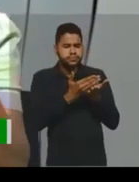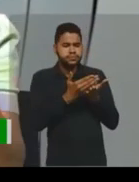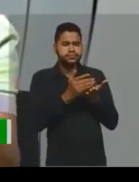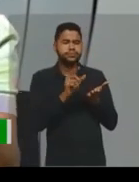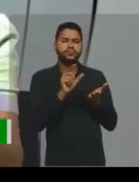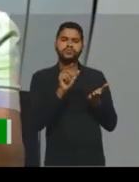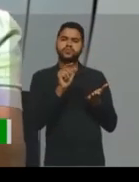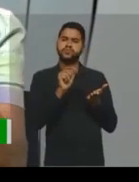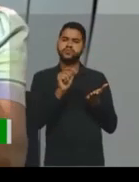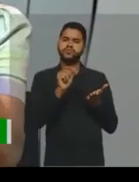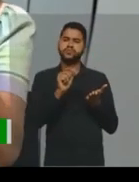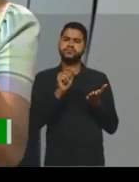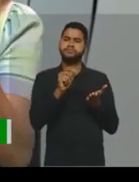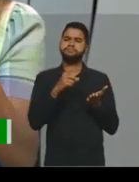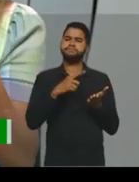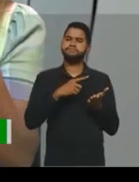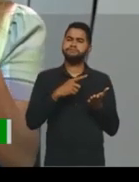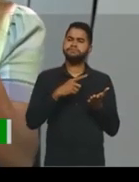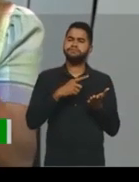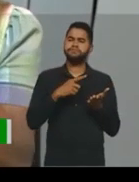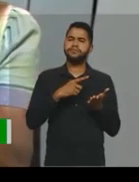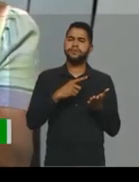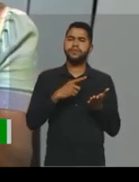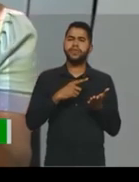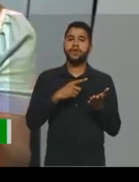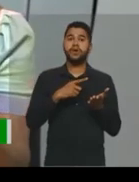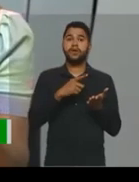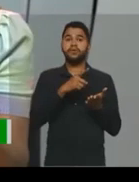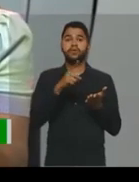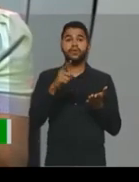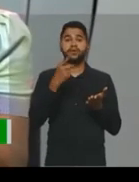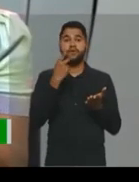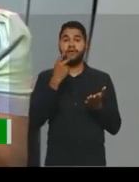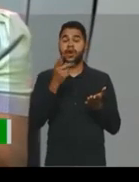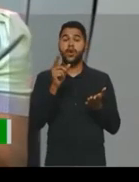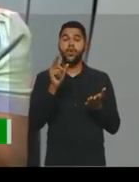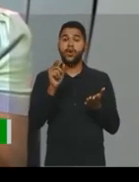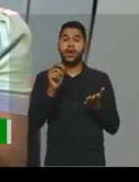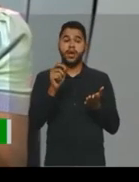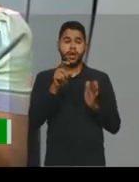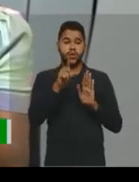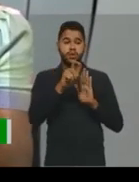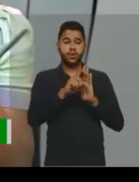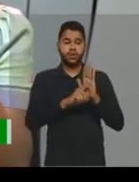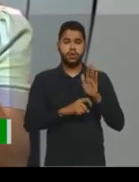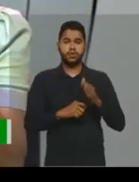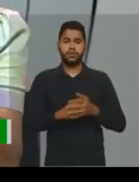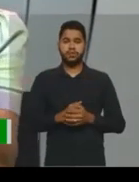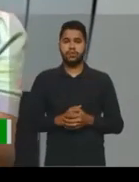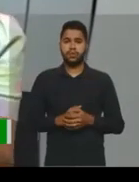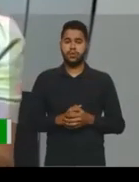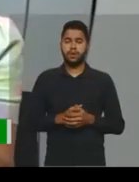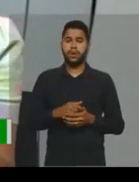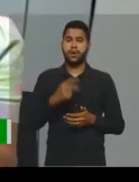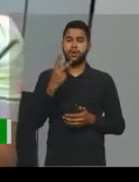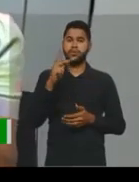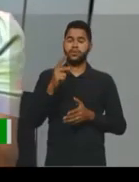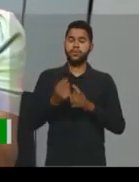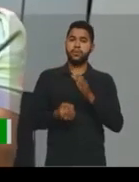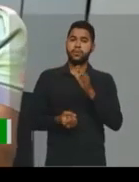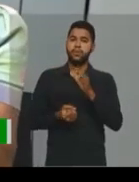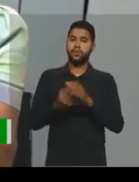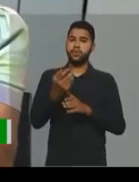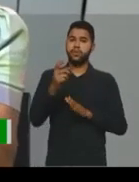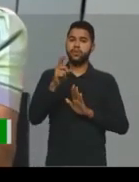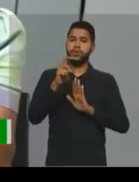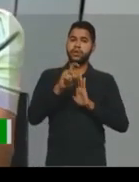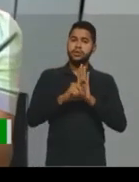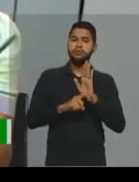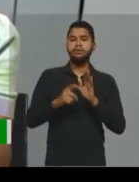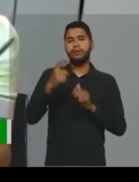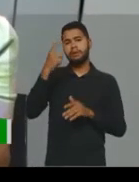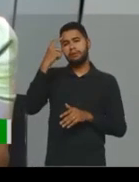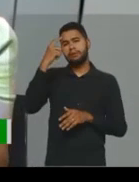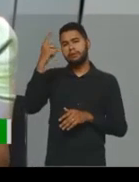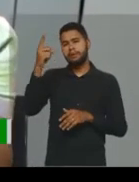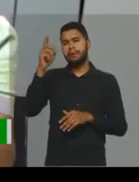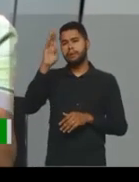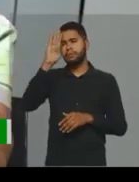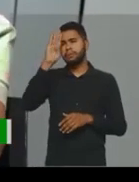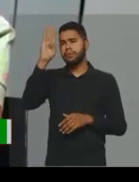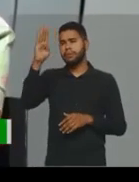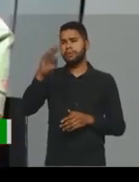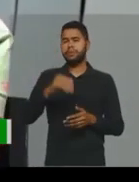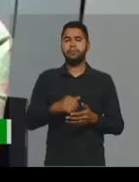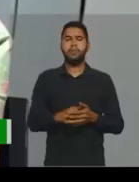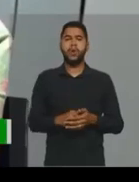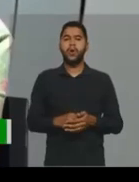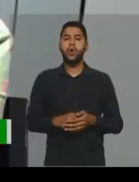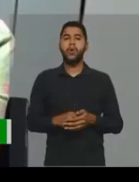Então, a introdução tem o que você vai falar naquele texto, né? A sua produção de texto, a ideia principal